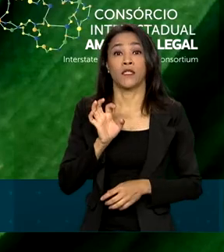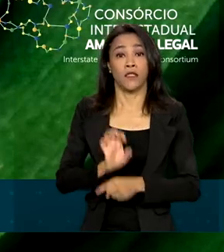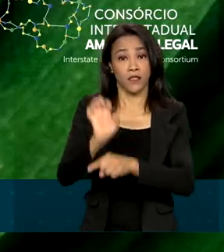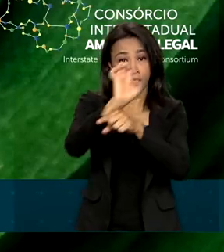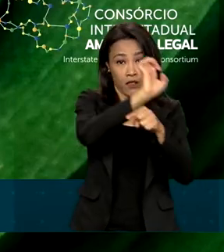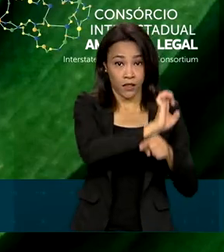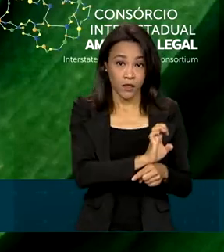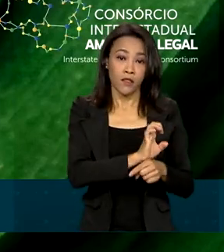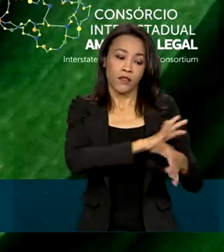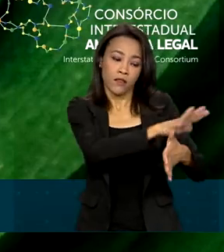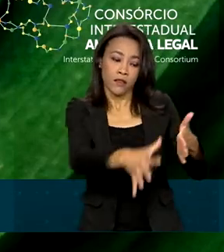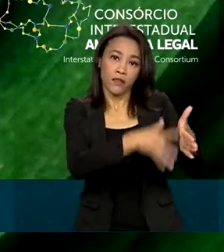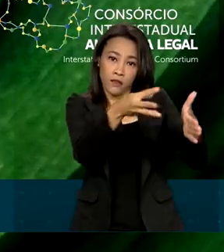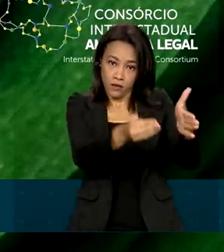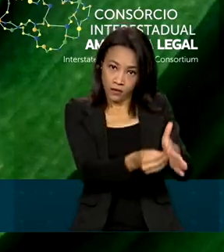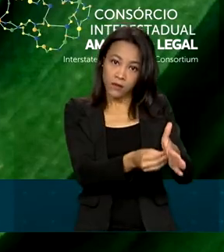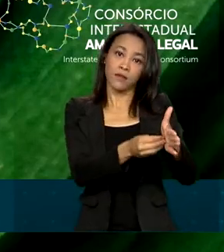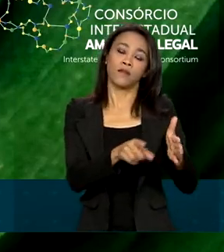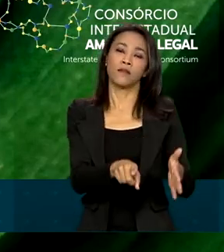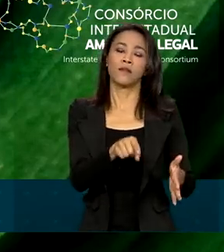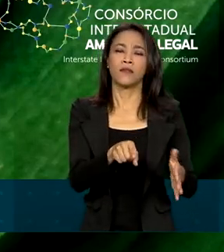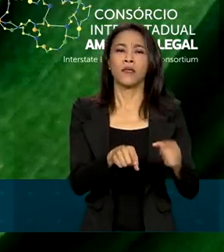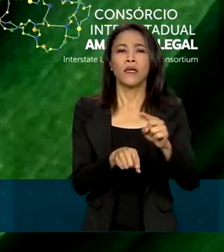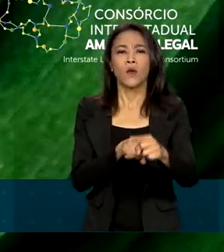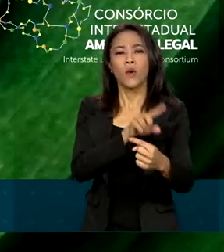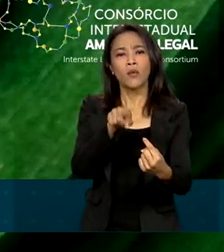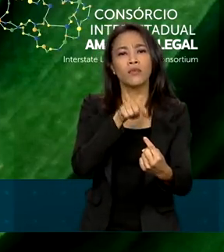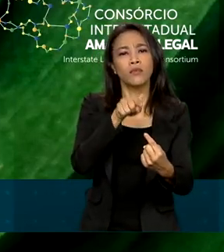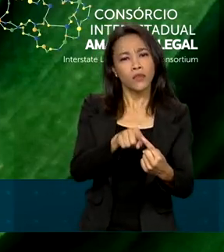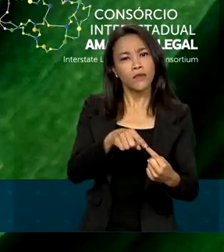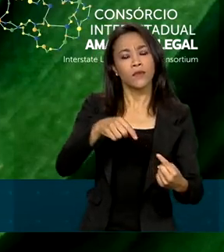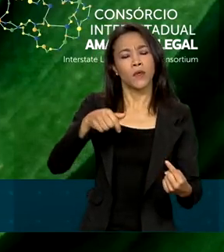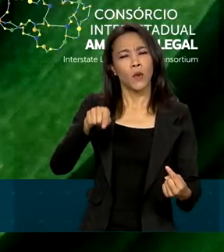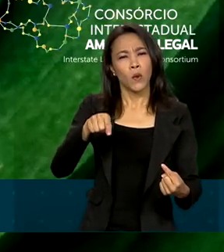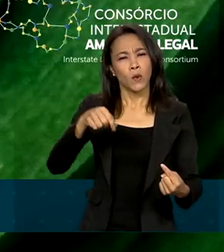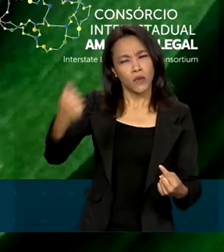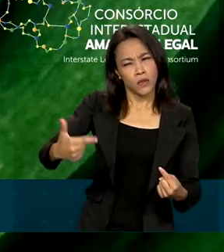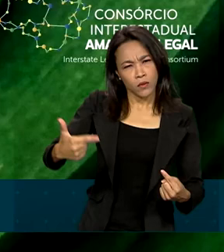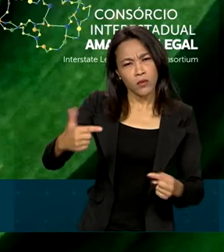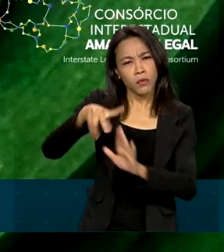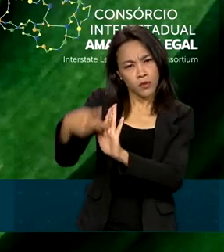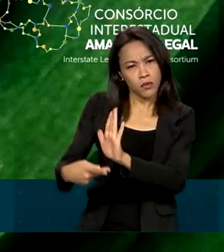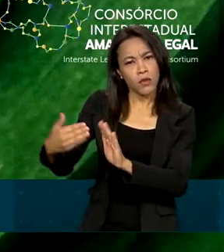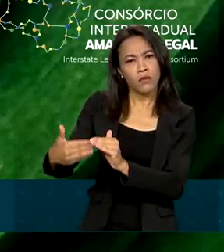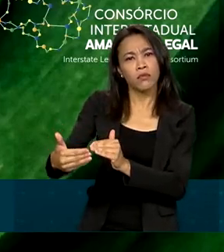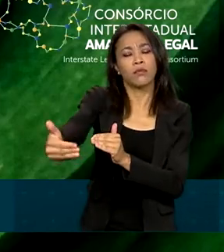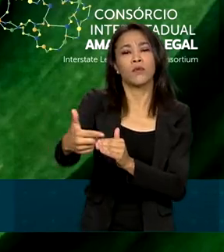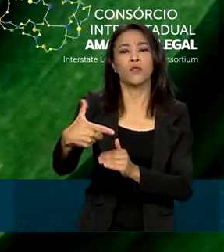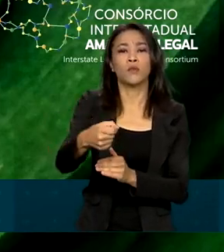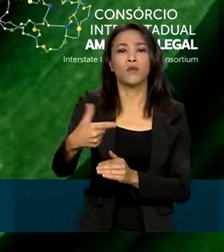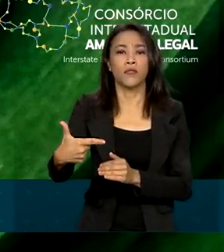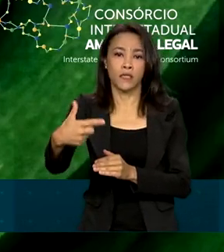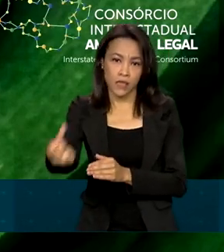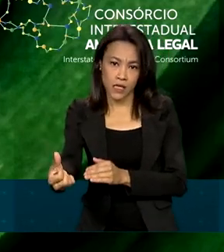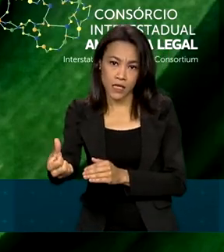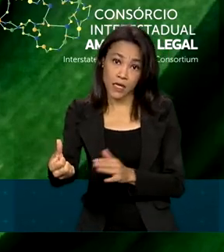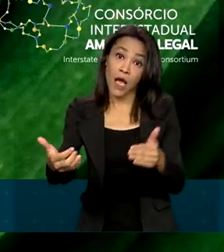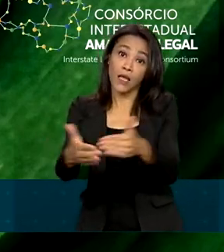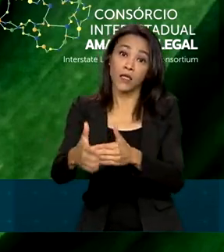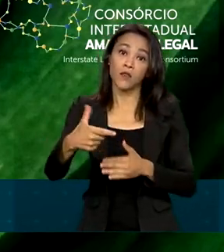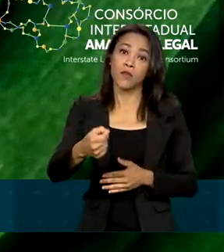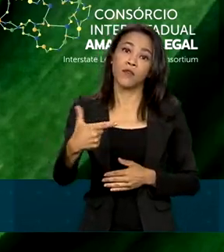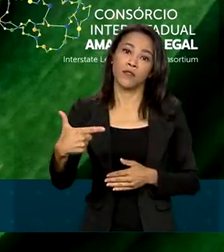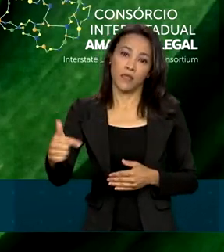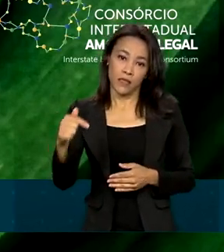de primeiro cumprimento do ciclo do projeto, em 2026 a 2027.